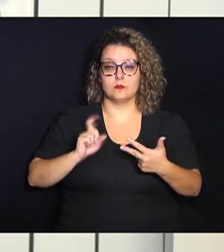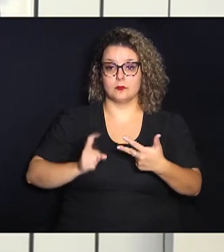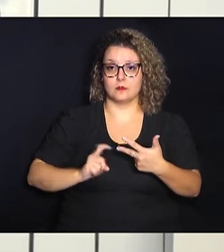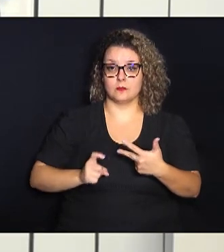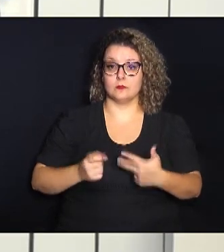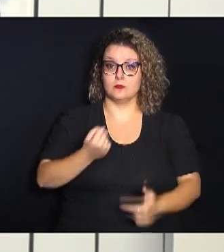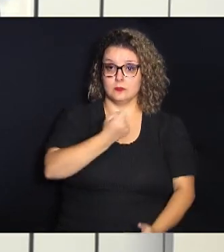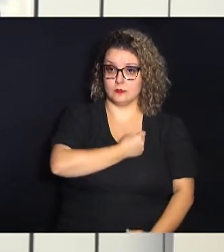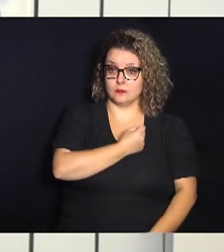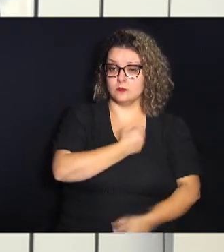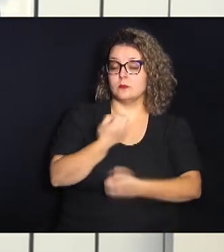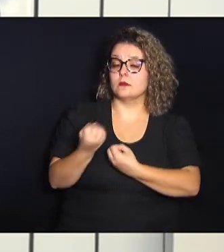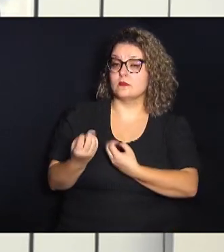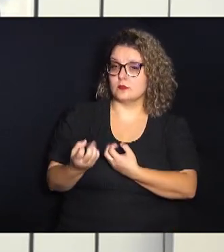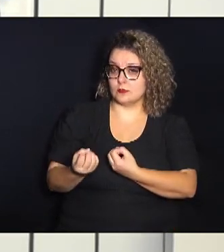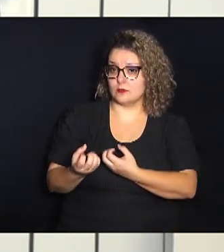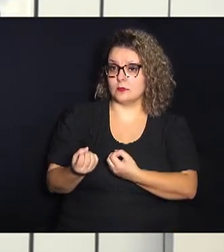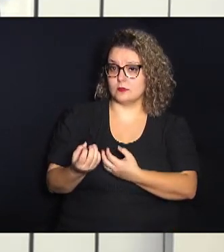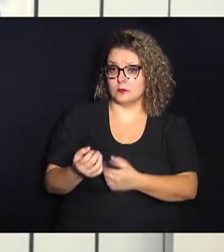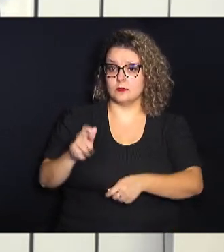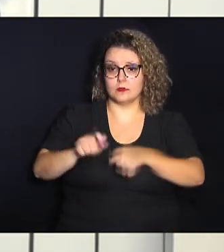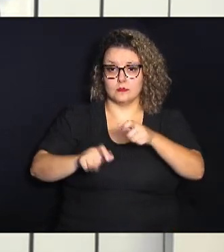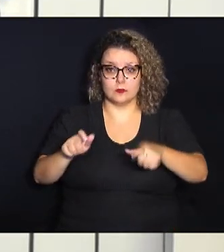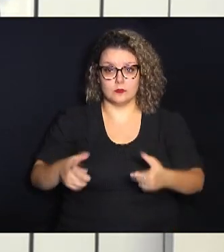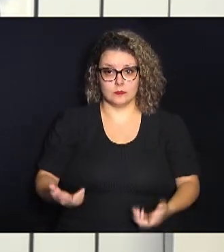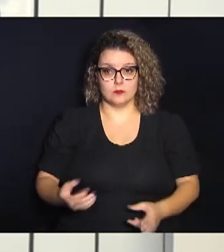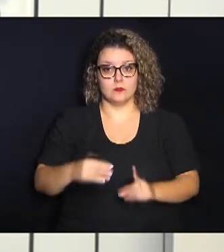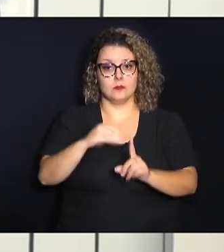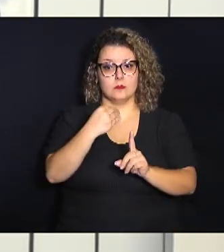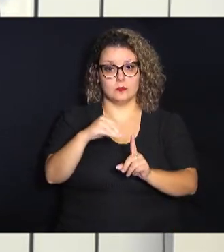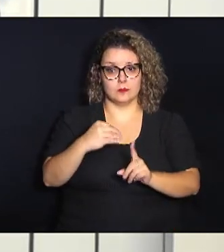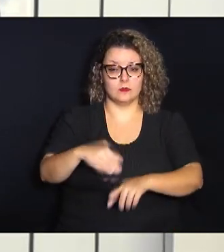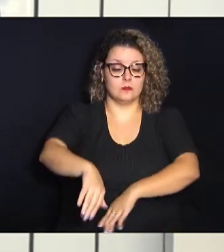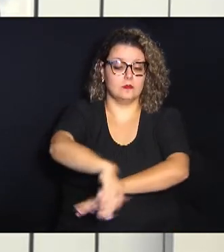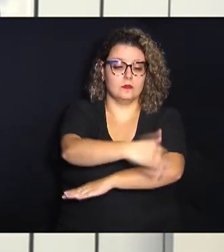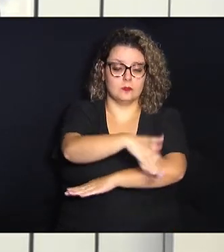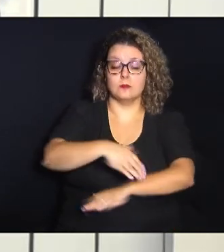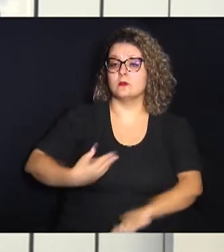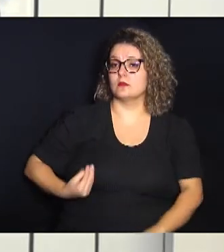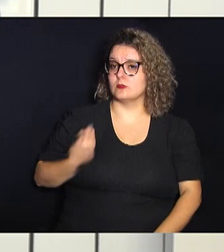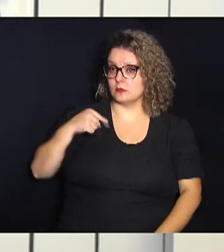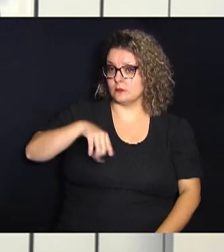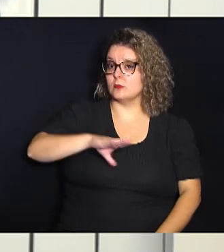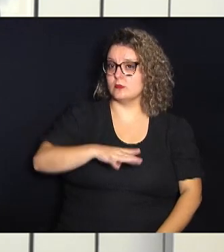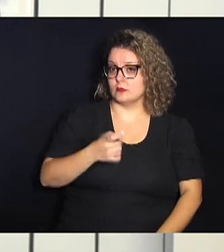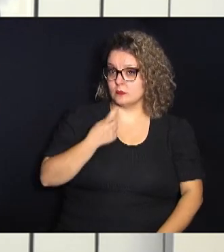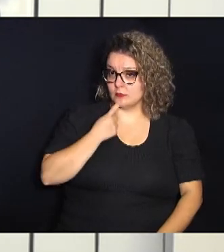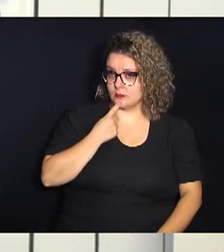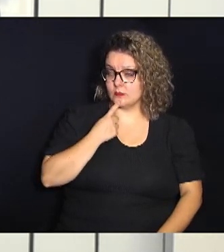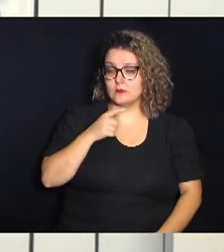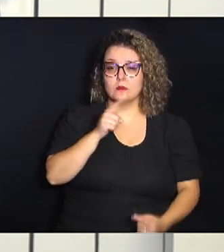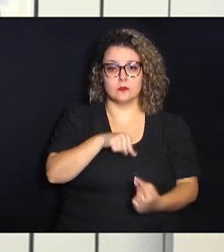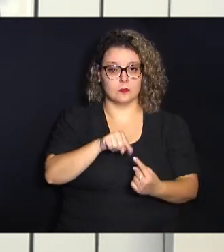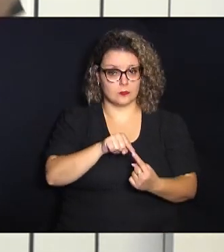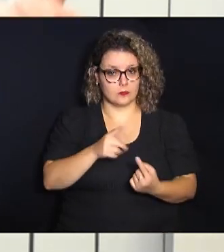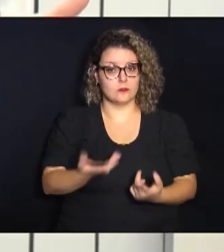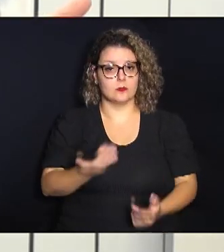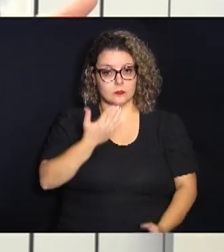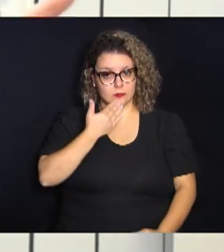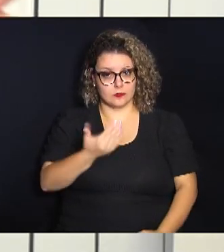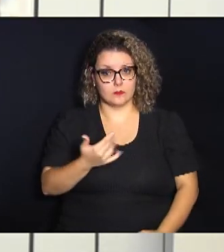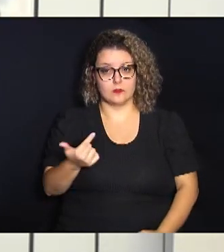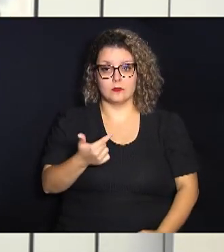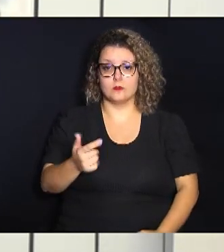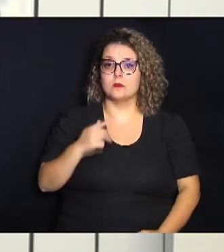e informações sobre as pessoas em situação de rua aqui em Campinas o objetivo do pedido segundo